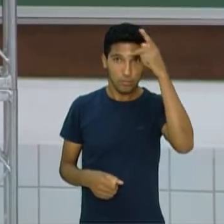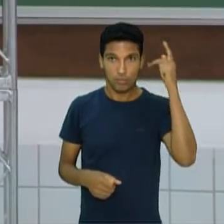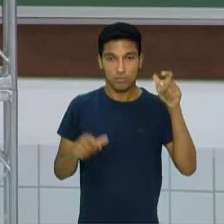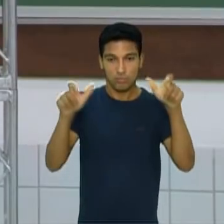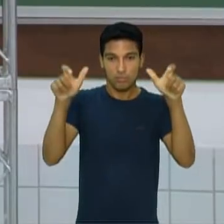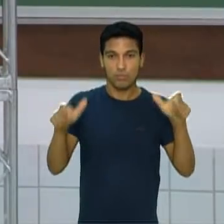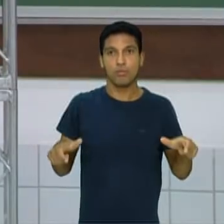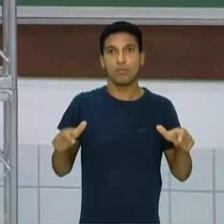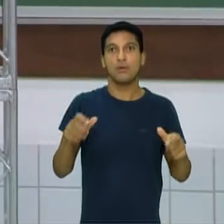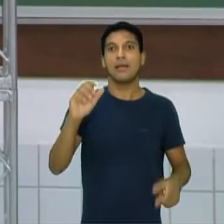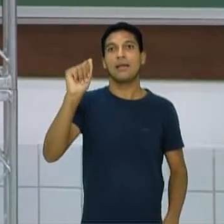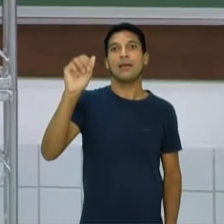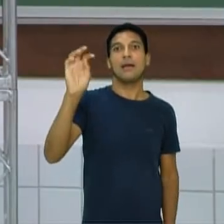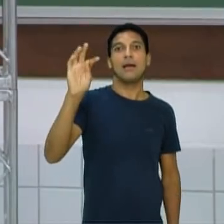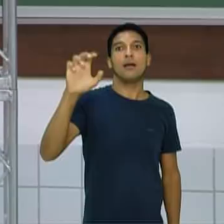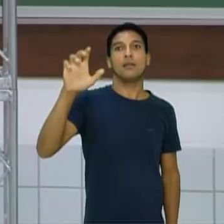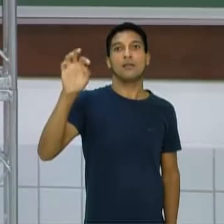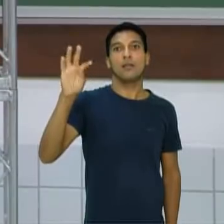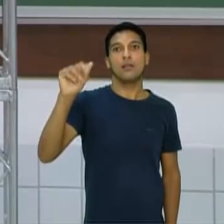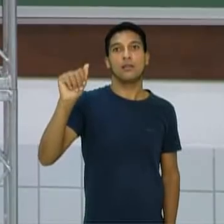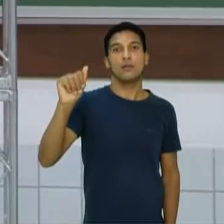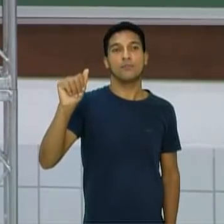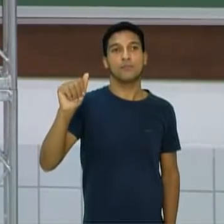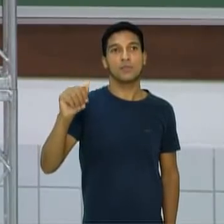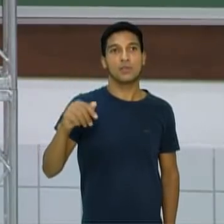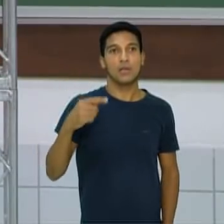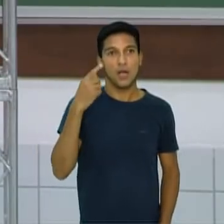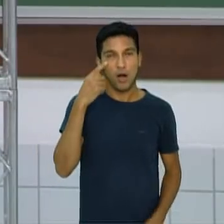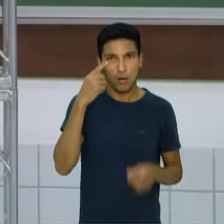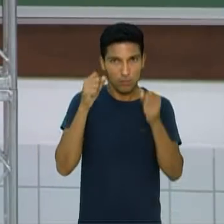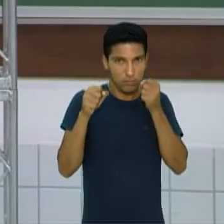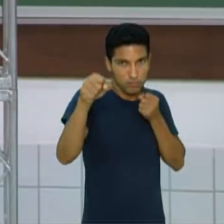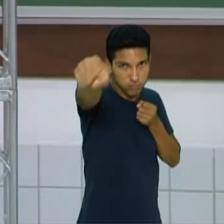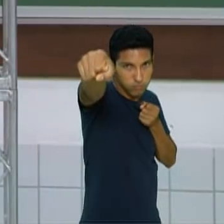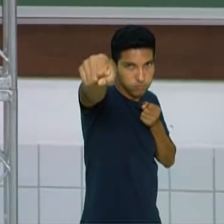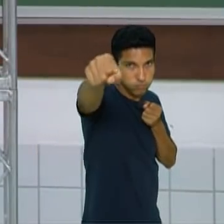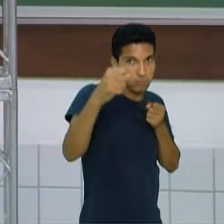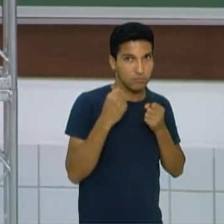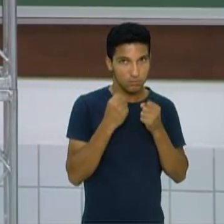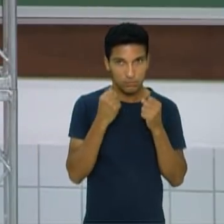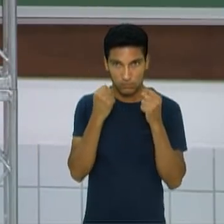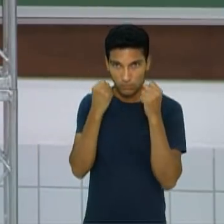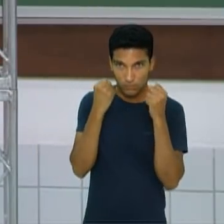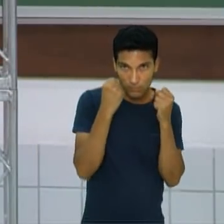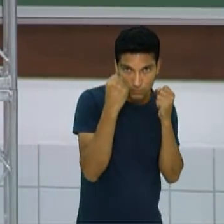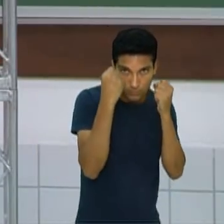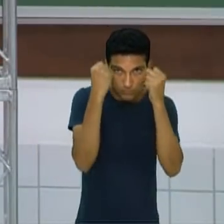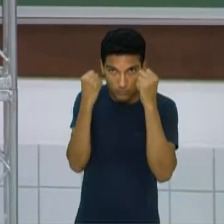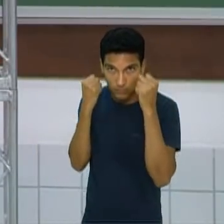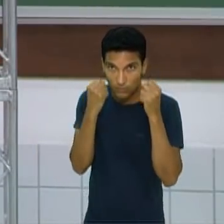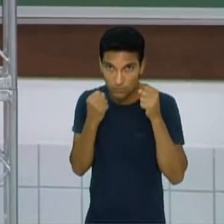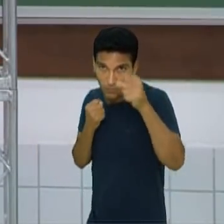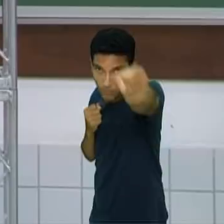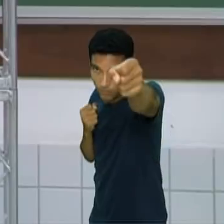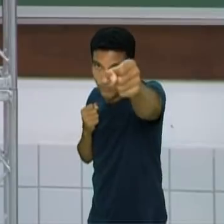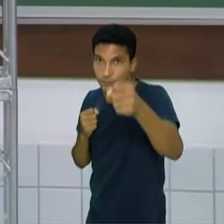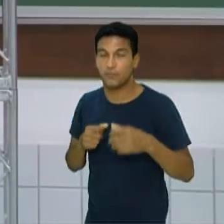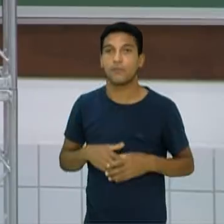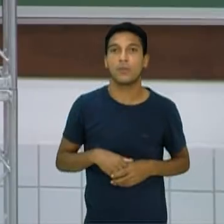Então, essa é a primeira característica, né? Somente socos. Então, movimentos com os